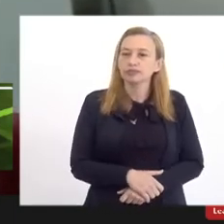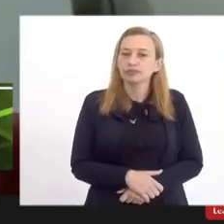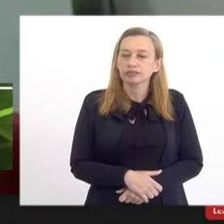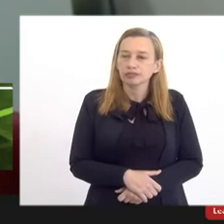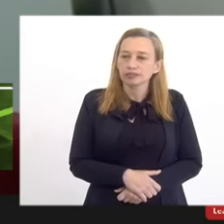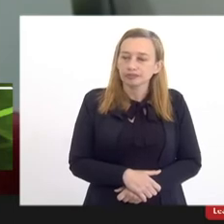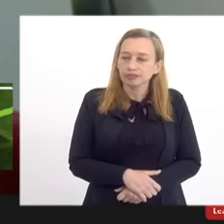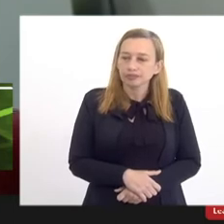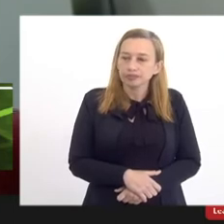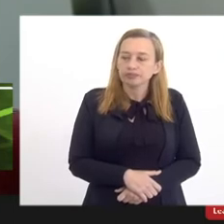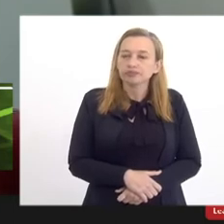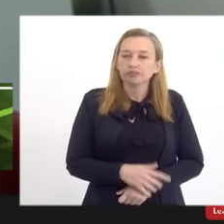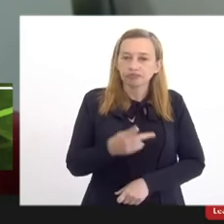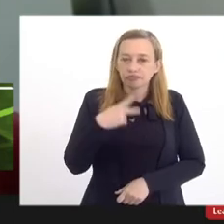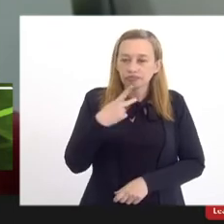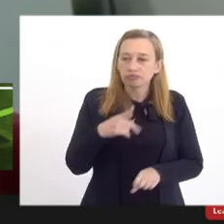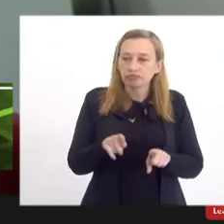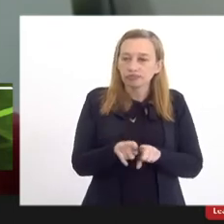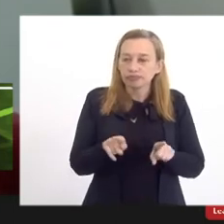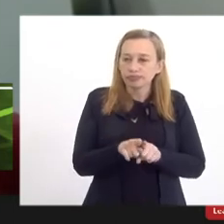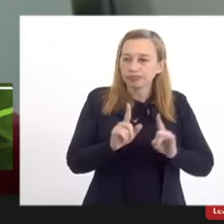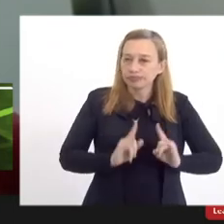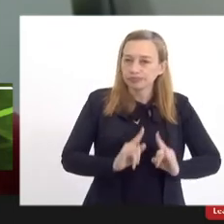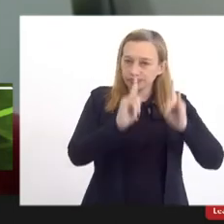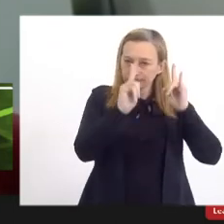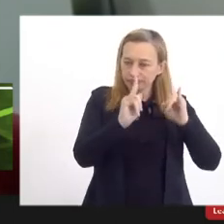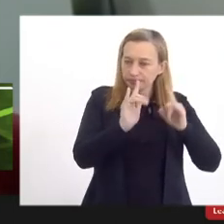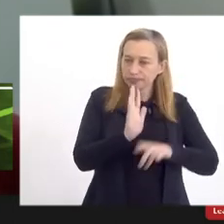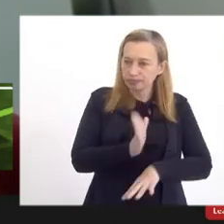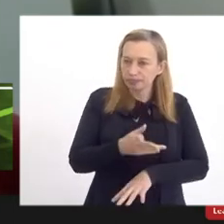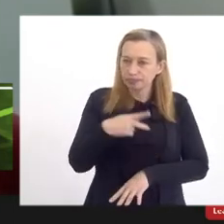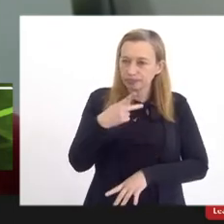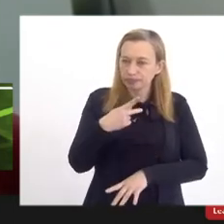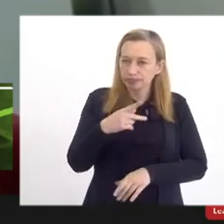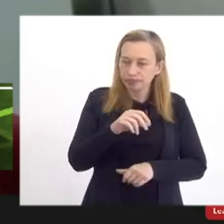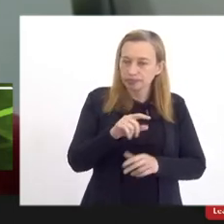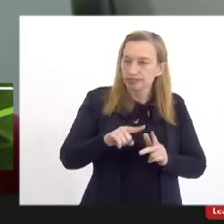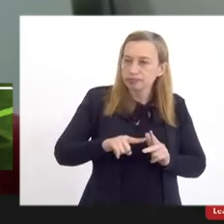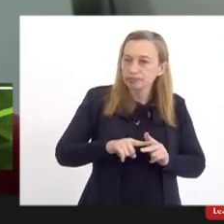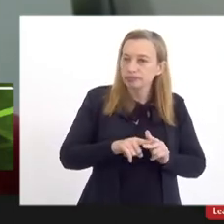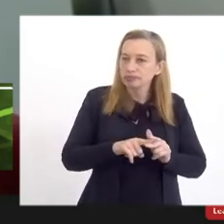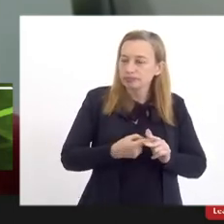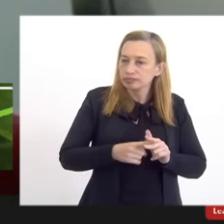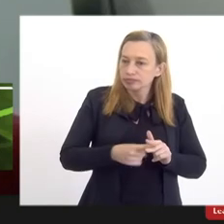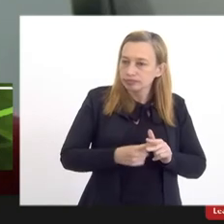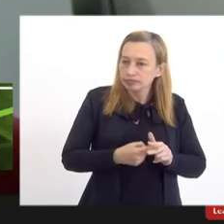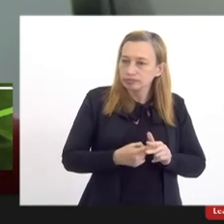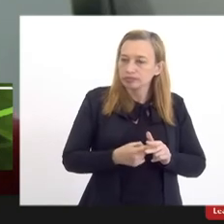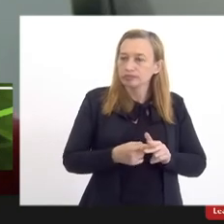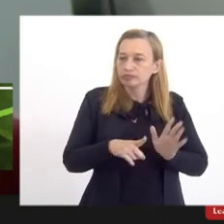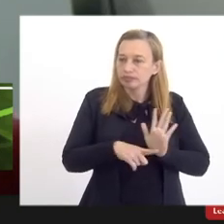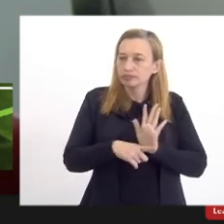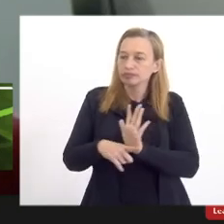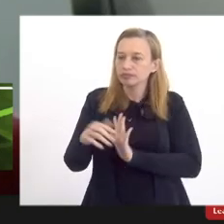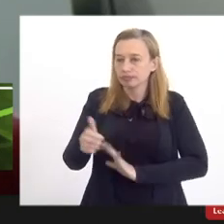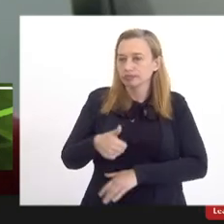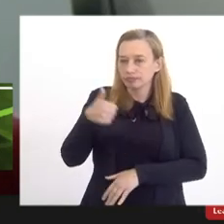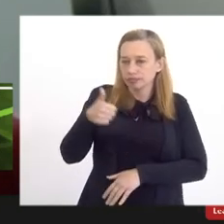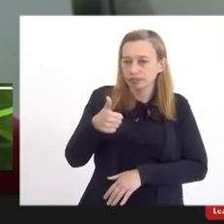Cabe destacar que o imóvel em aquisição, uma vez reformado, atenderá muito bem a demanda